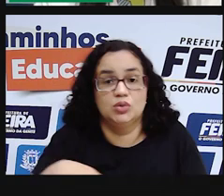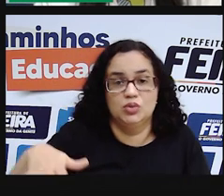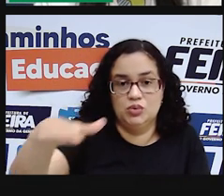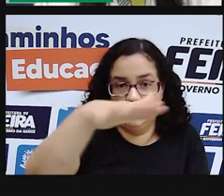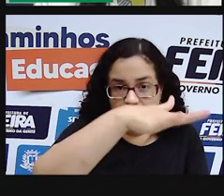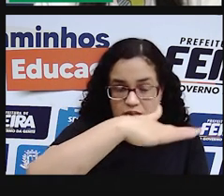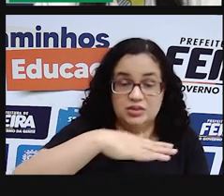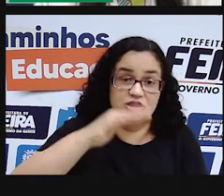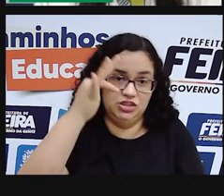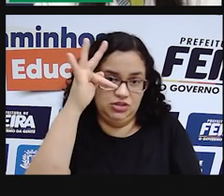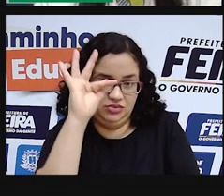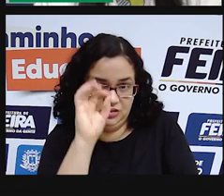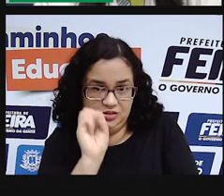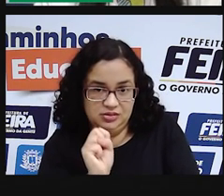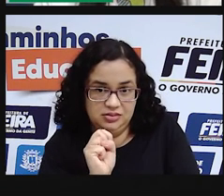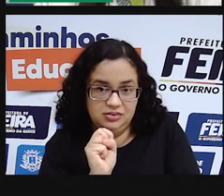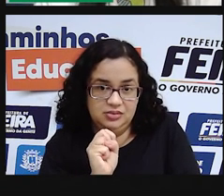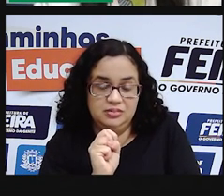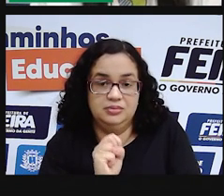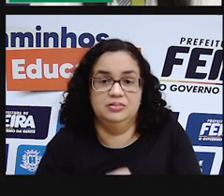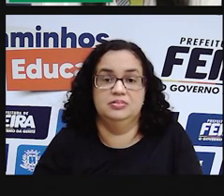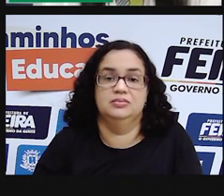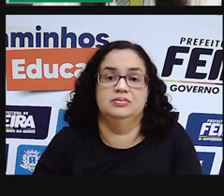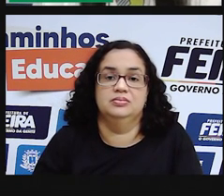espaço de Feira de Santana.